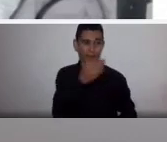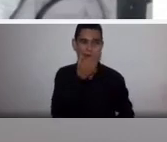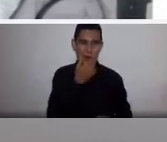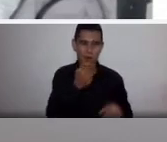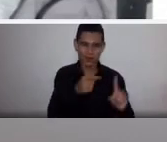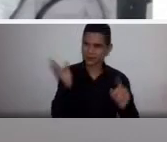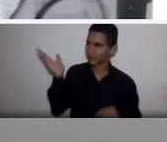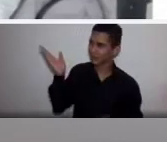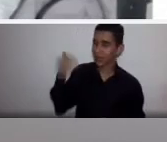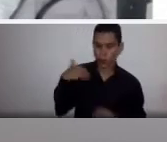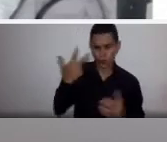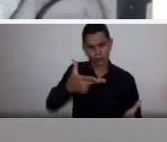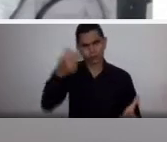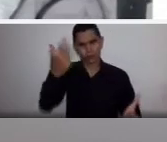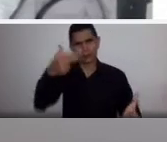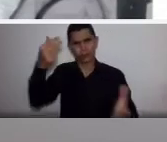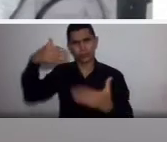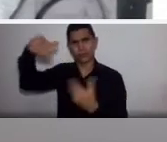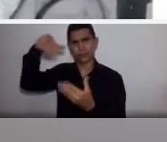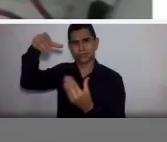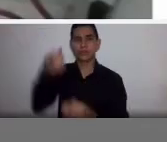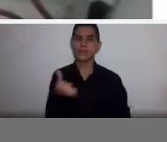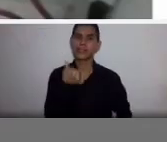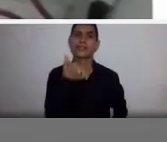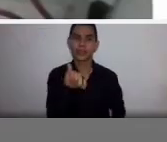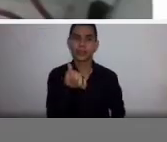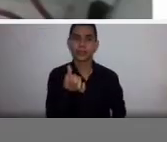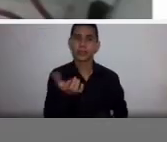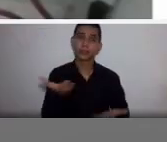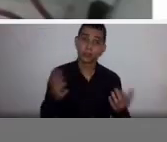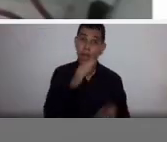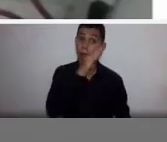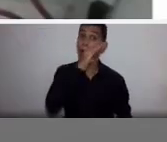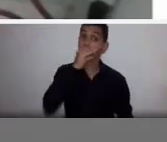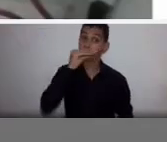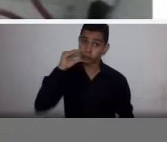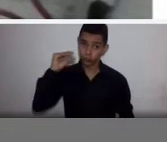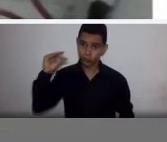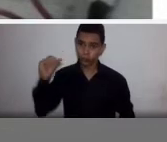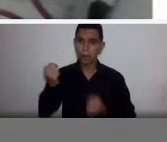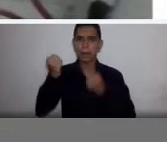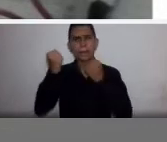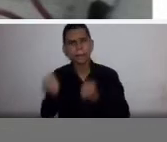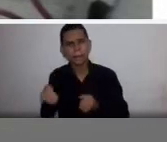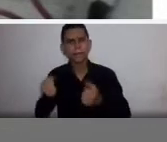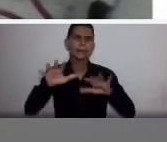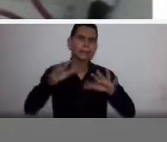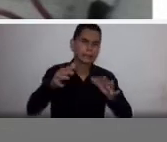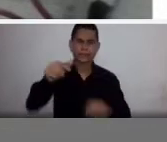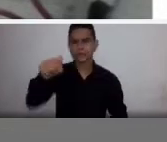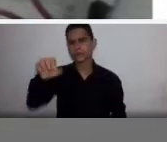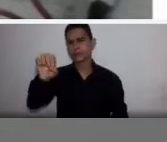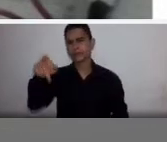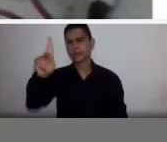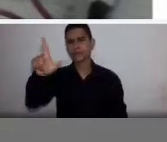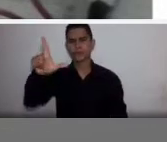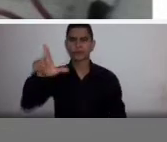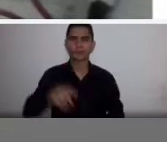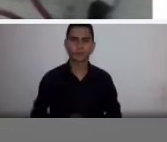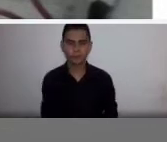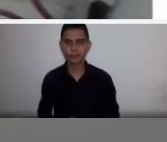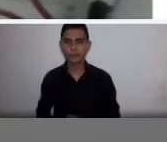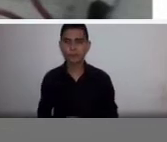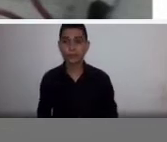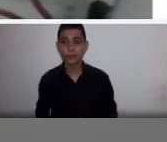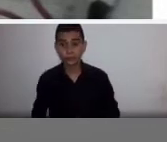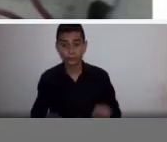e é praticamente isso que eu retiro no paciente adulto, com peso próximo a 70 quilos. Então, aqui todas as